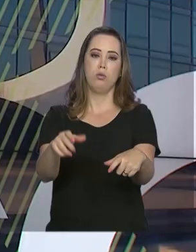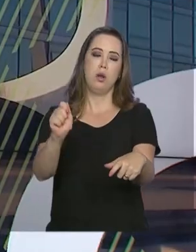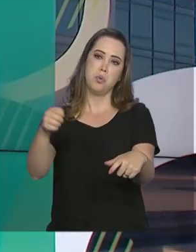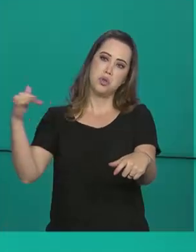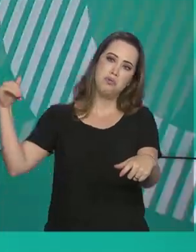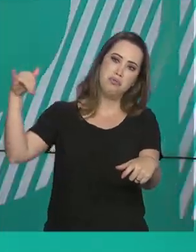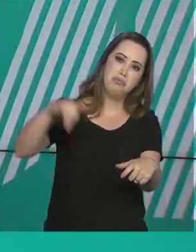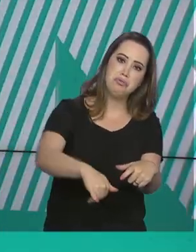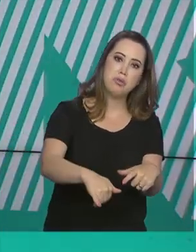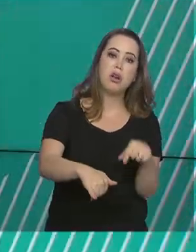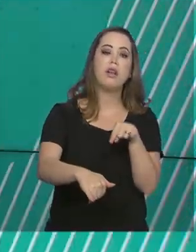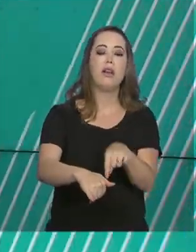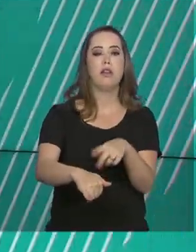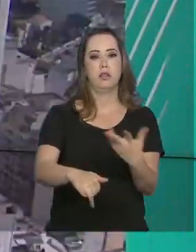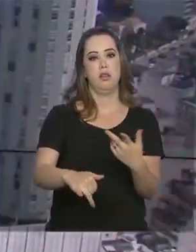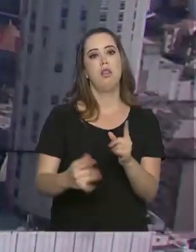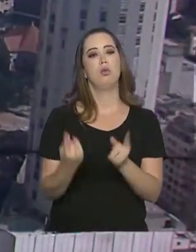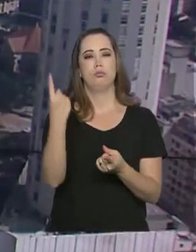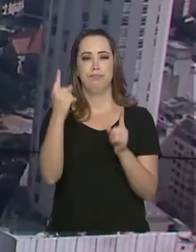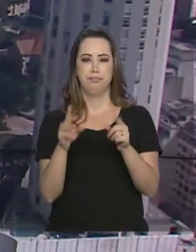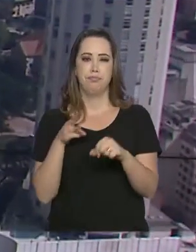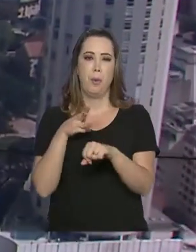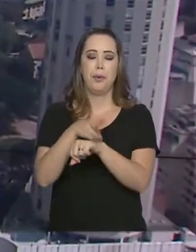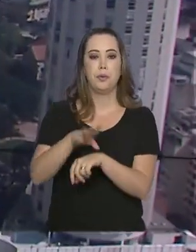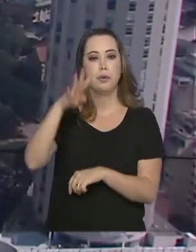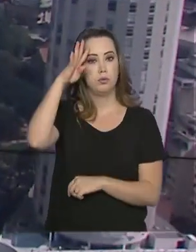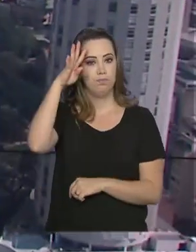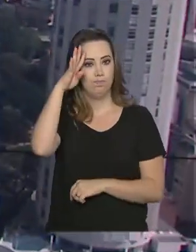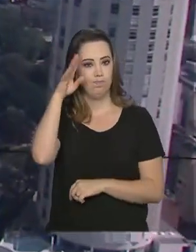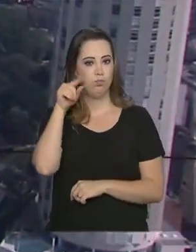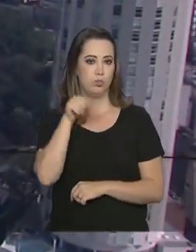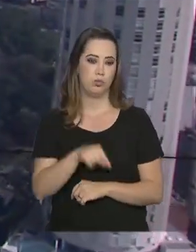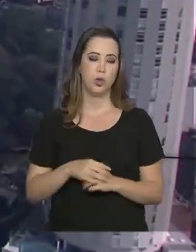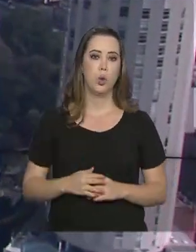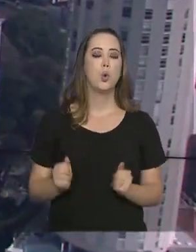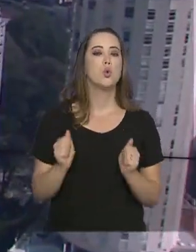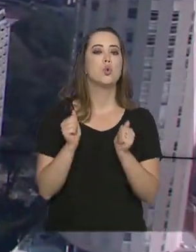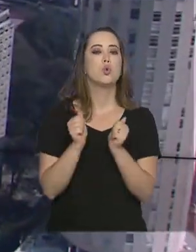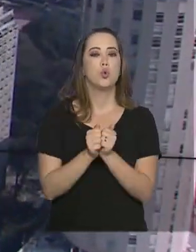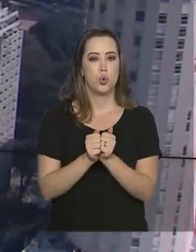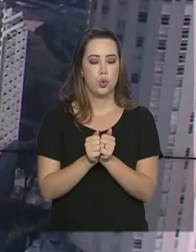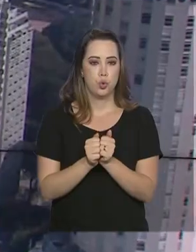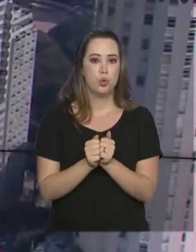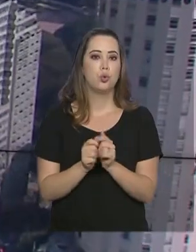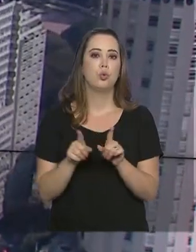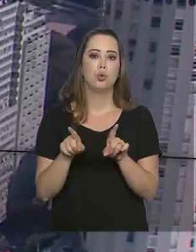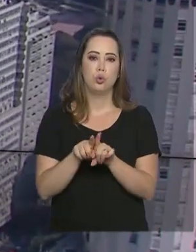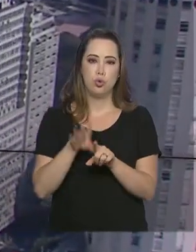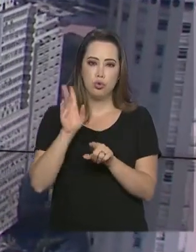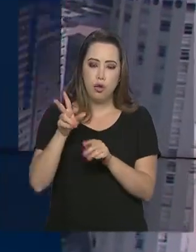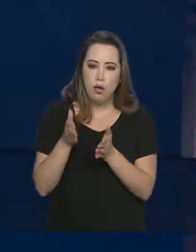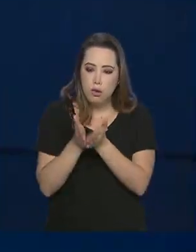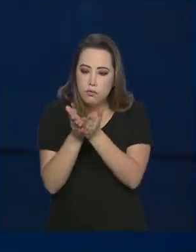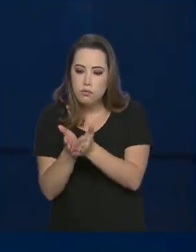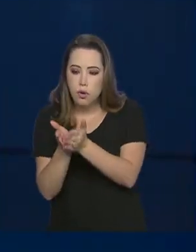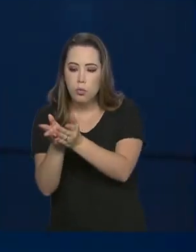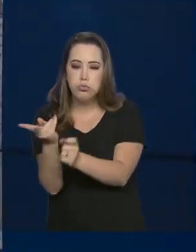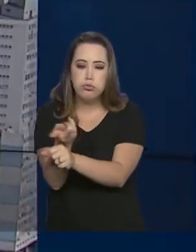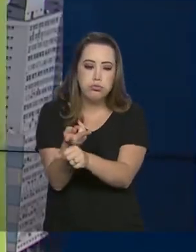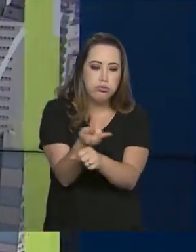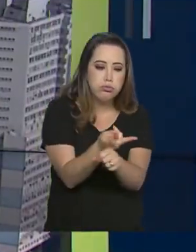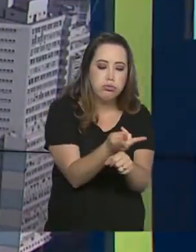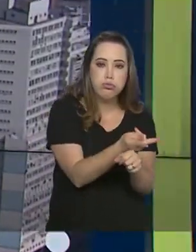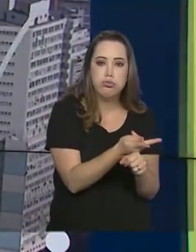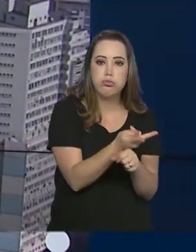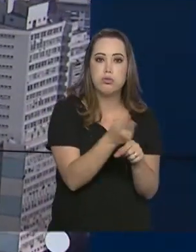na madrugada desta quarta-feira. Junto com a Armada chilena, o navio brasileiro já realiza buscas. O Brasil também ajuda